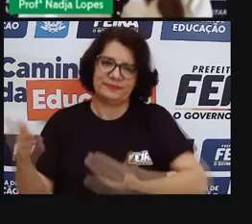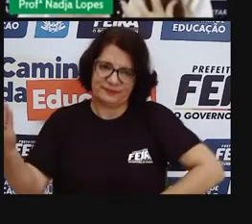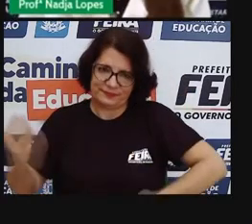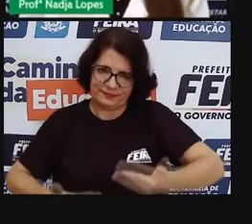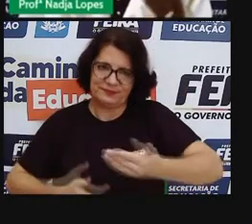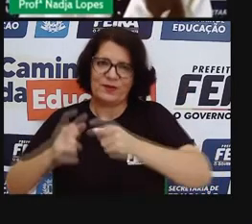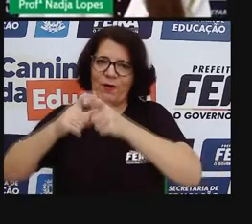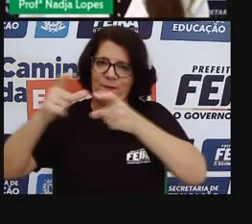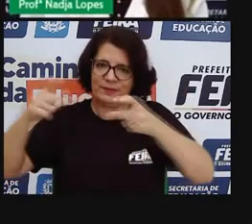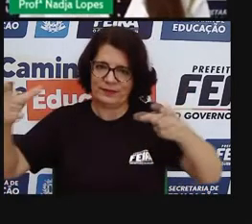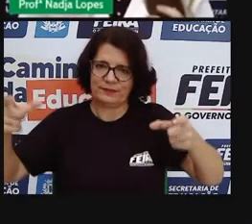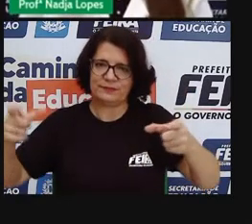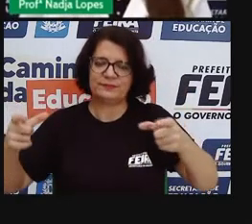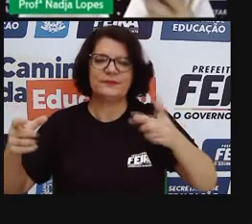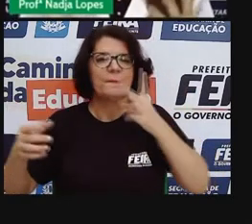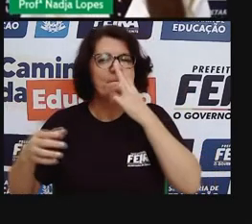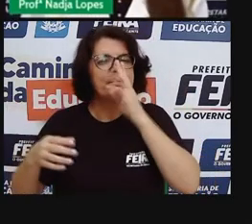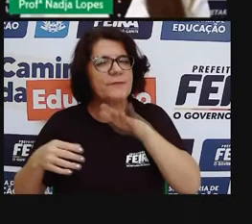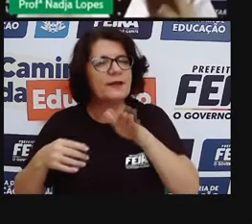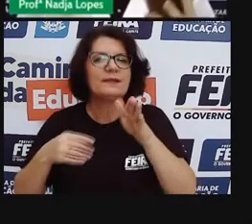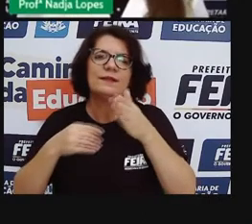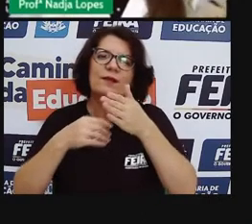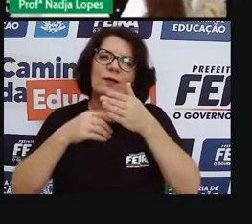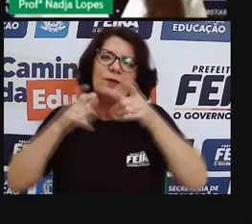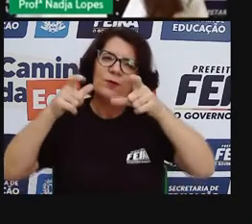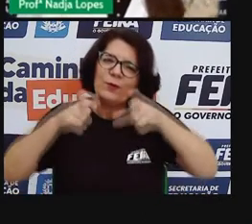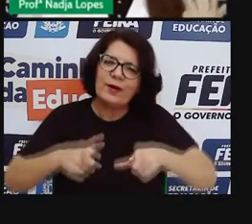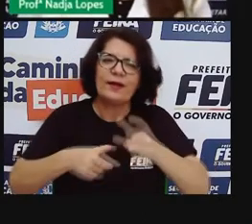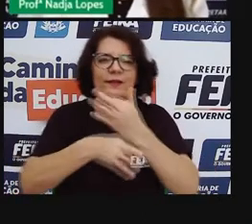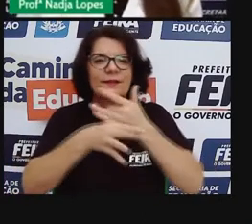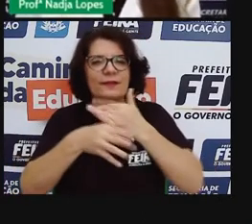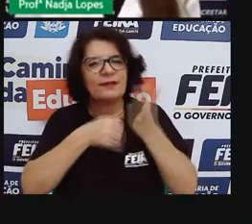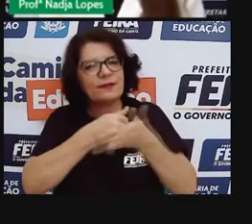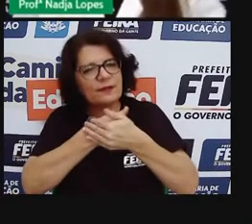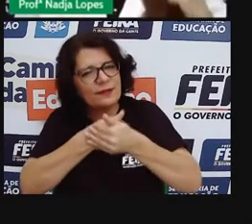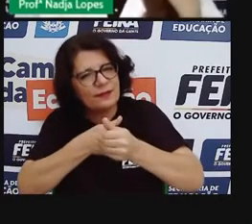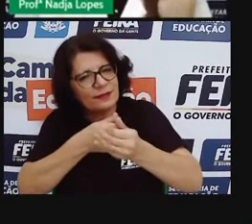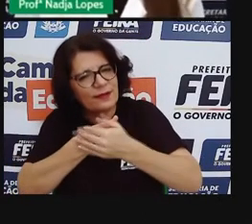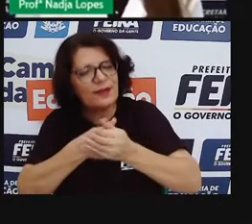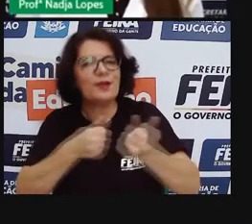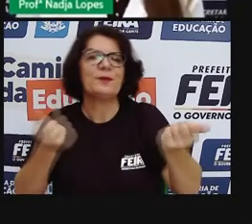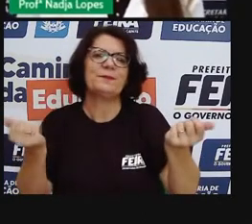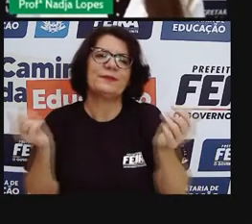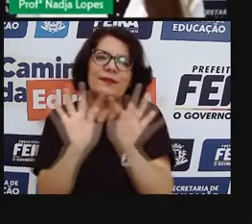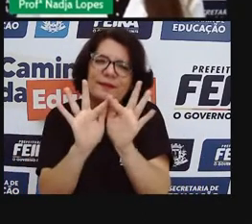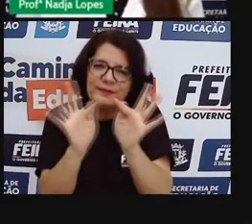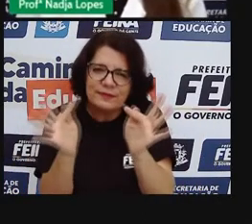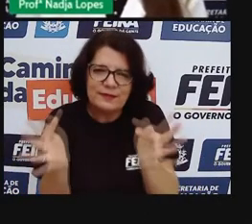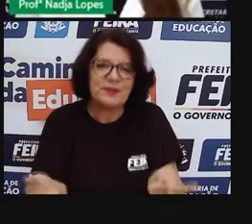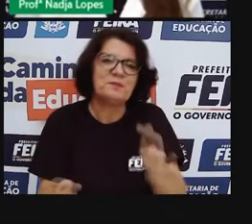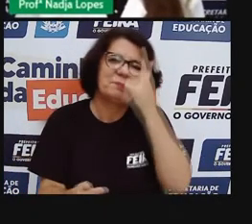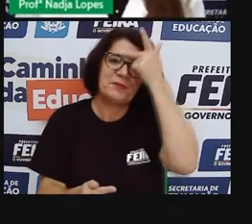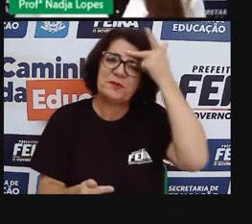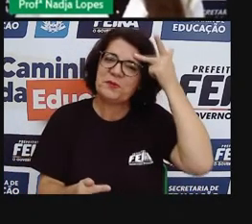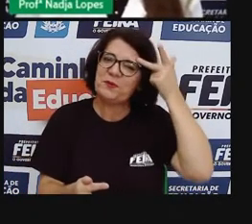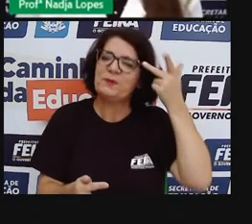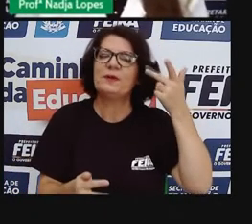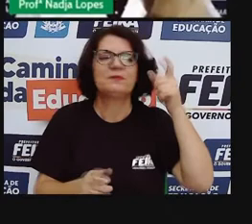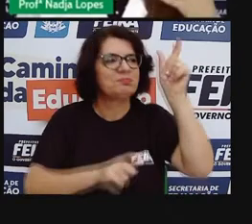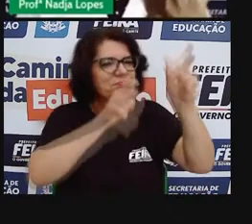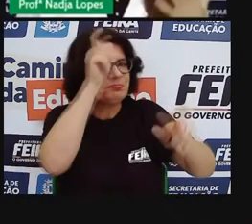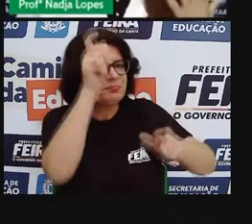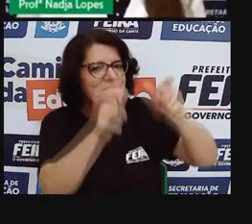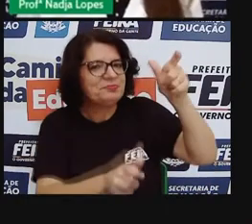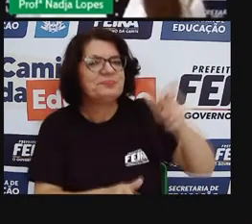local acolhedor, um local de gente simples, um local também de gente humilde, um local de gente trabalhadora. Então,